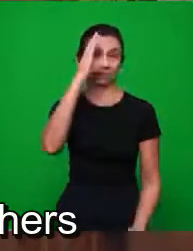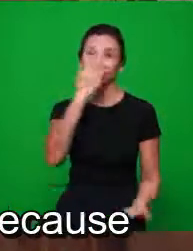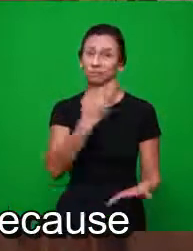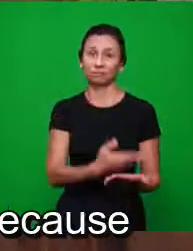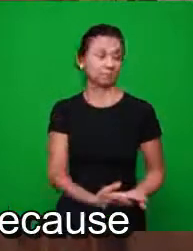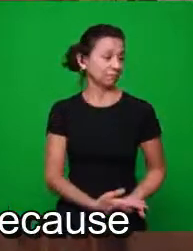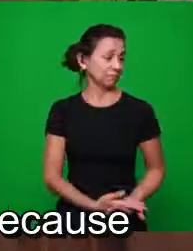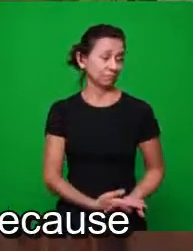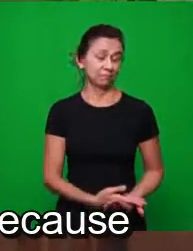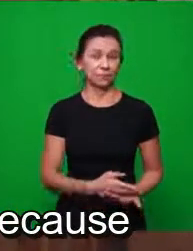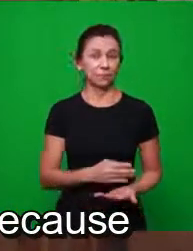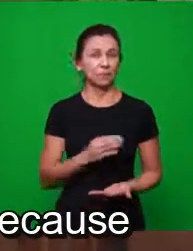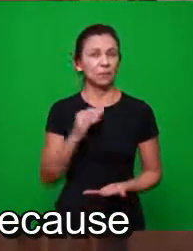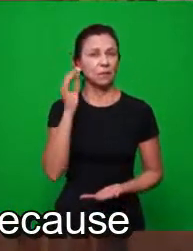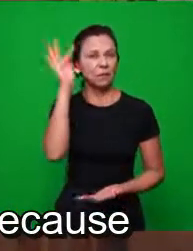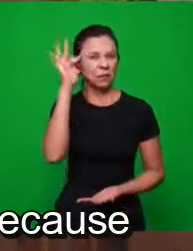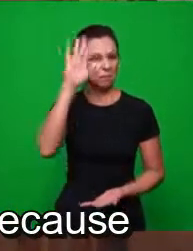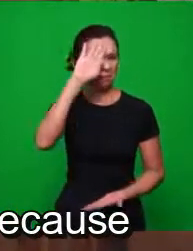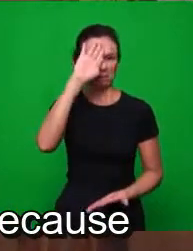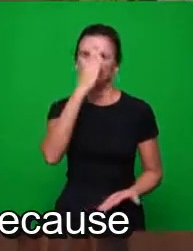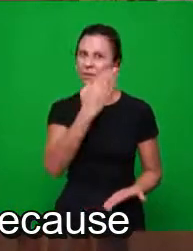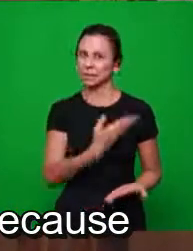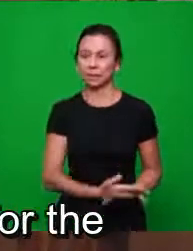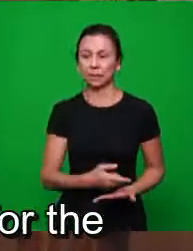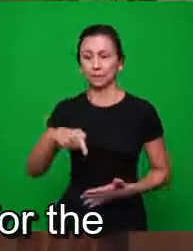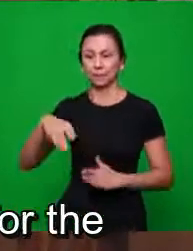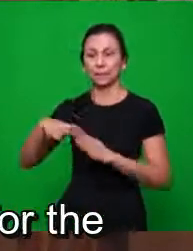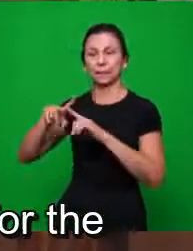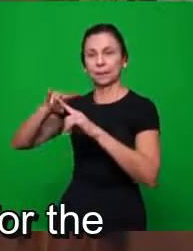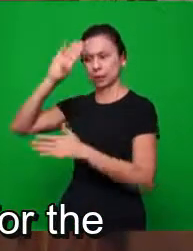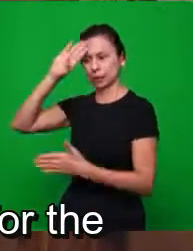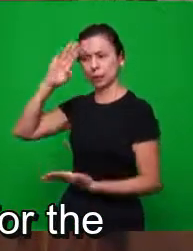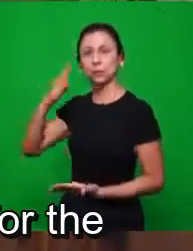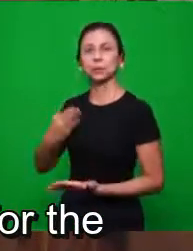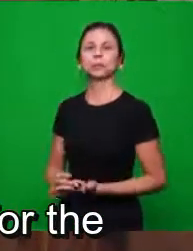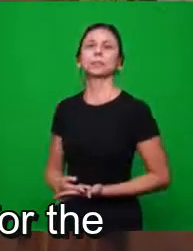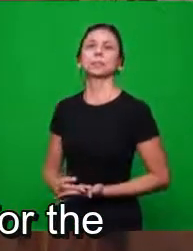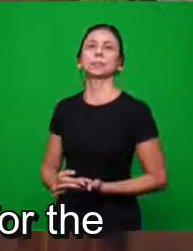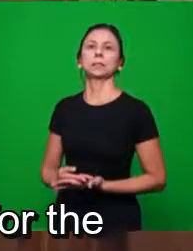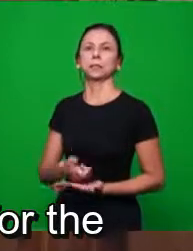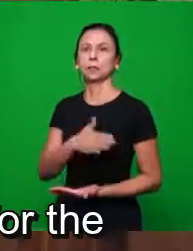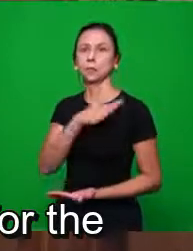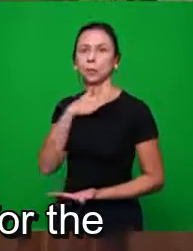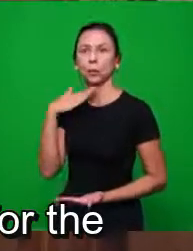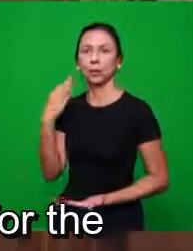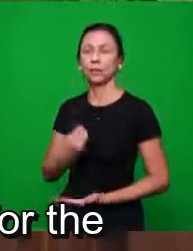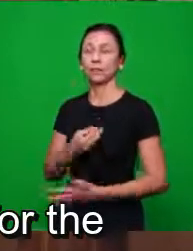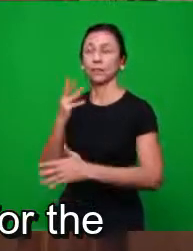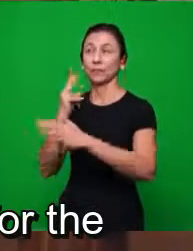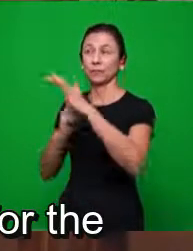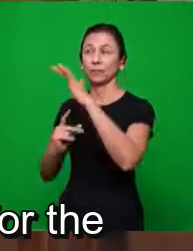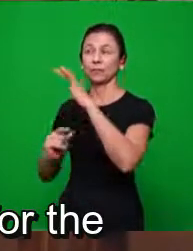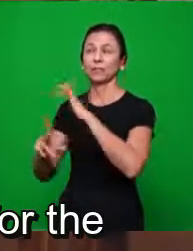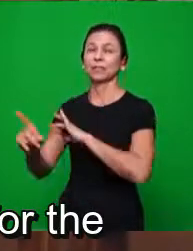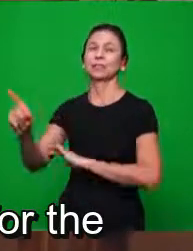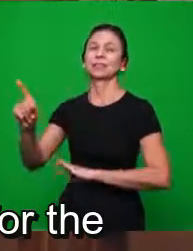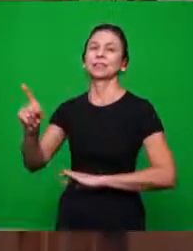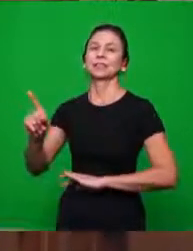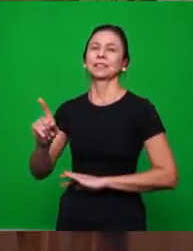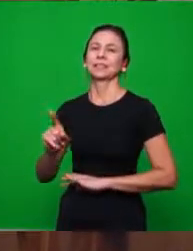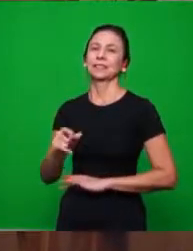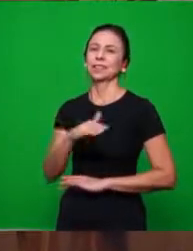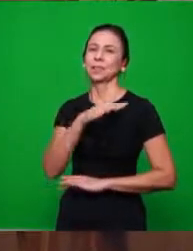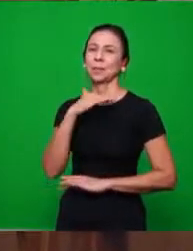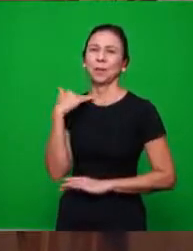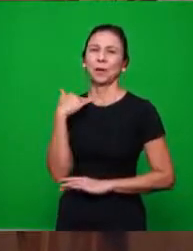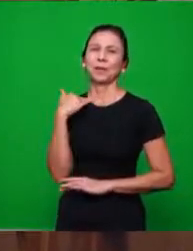Nem os filóso, ninguém cria, mas a igreja cria. Então, porque ela cria, então ela vai viver a doutrina, morrendo pela